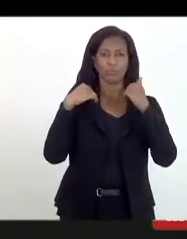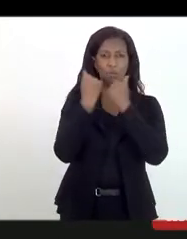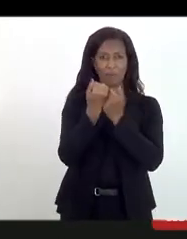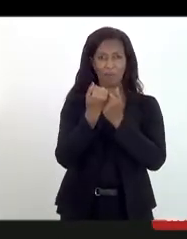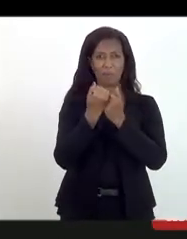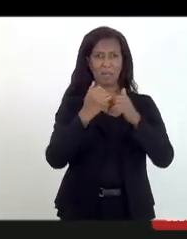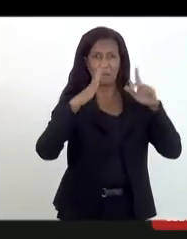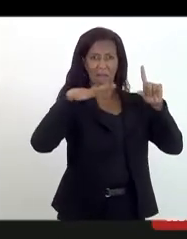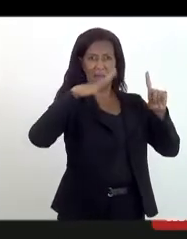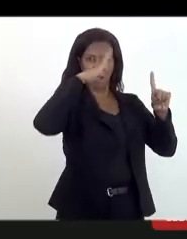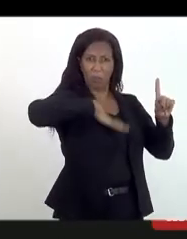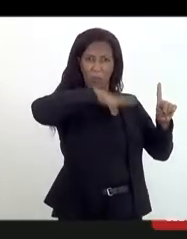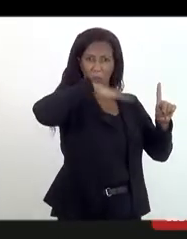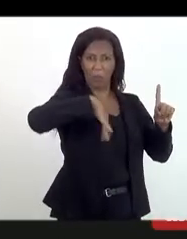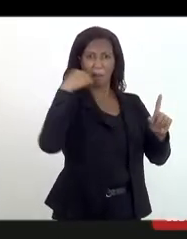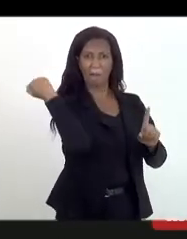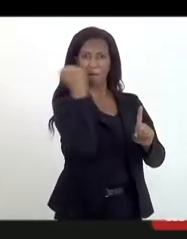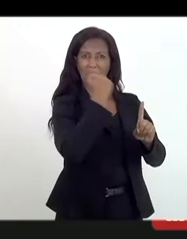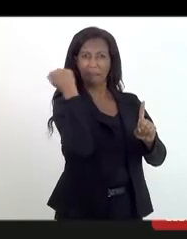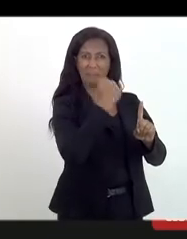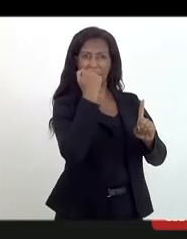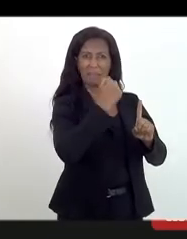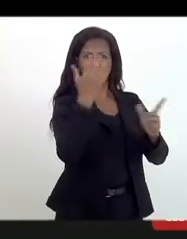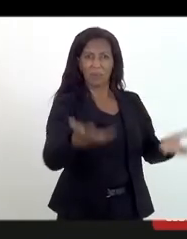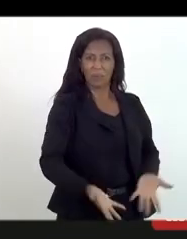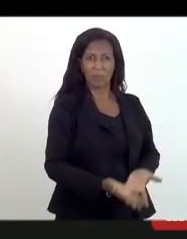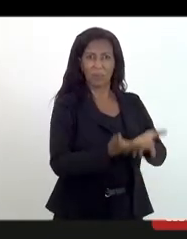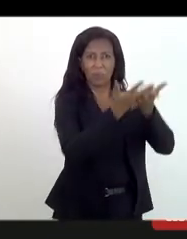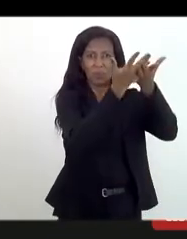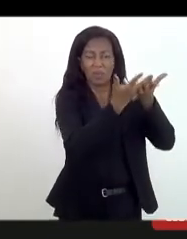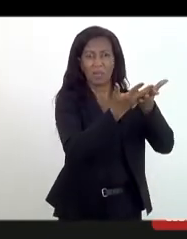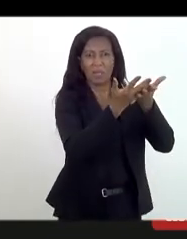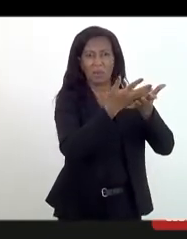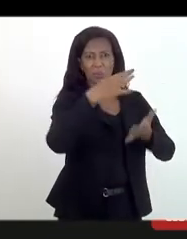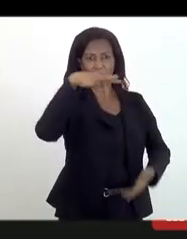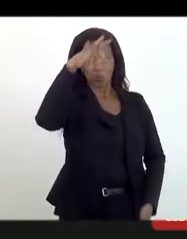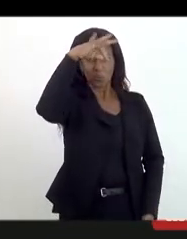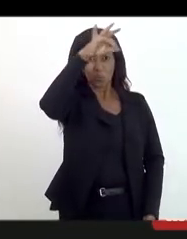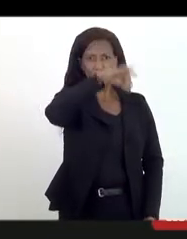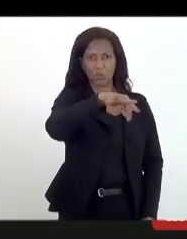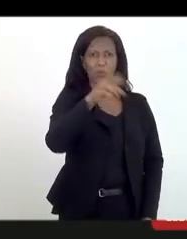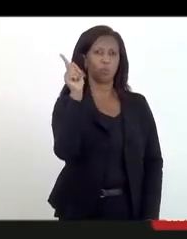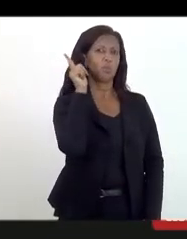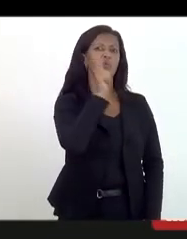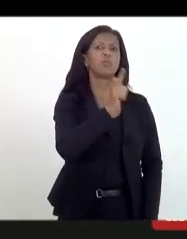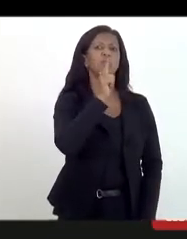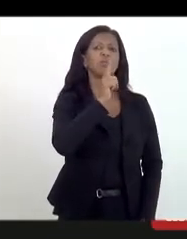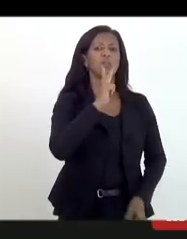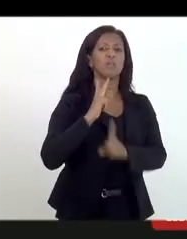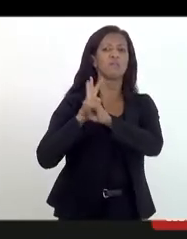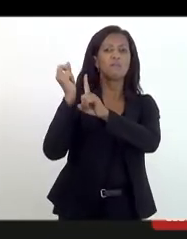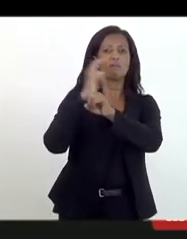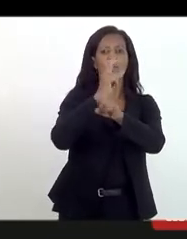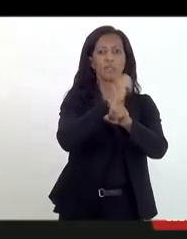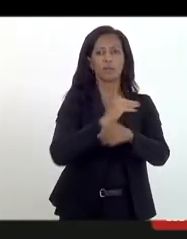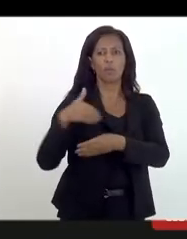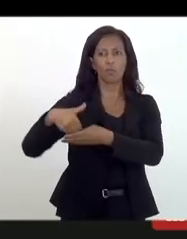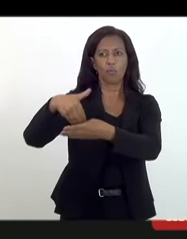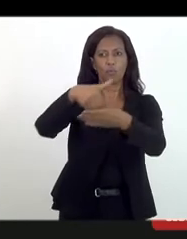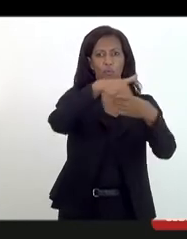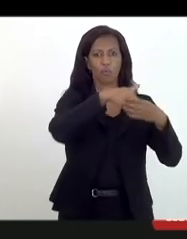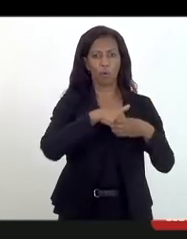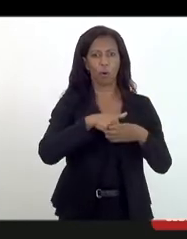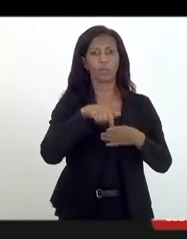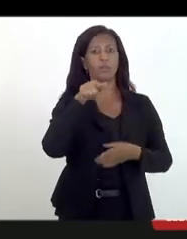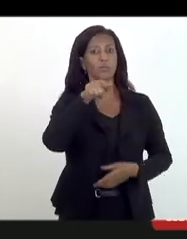terreiros. Pra oferecer pros teus dexus e pra tu conseguir as tuas reeleições. É